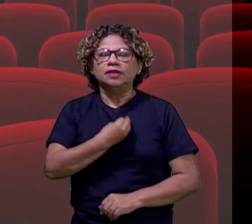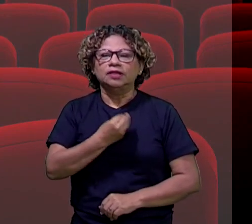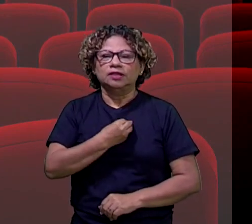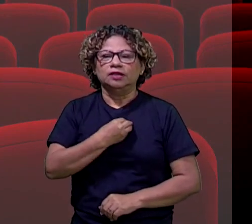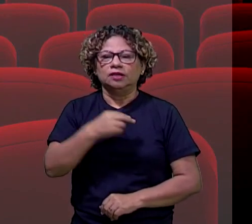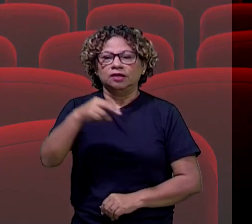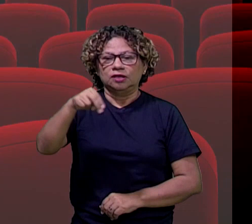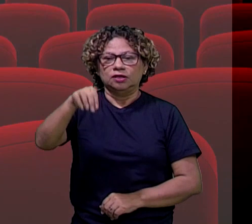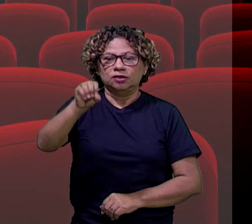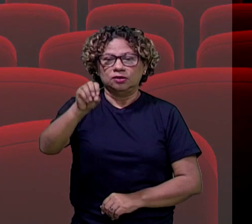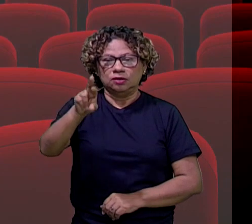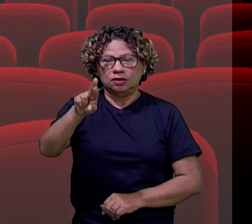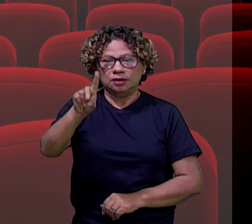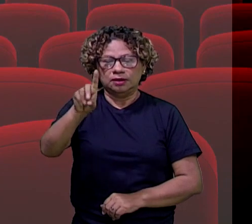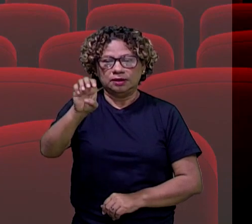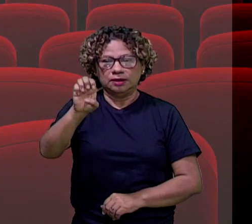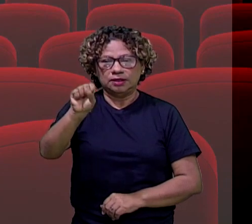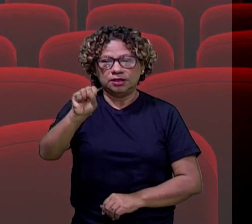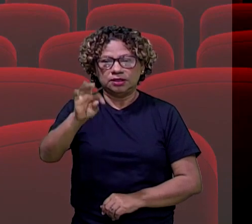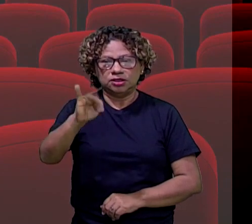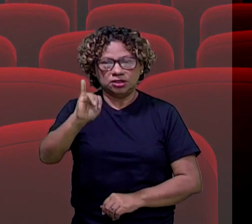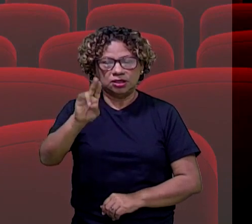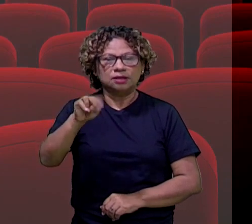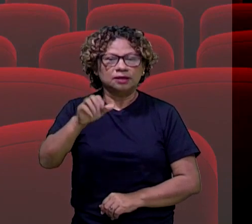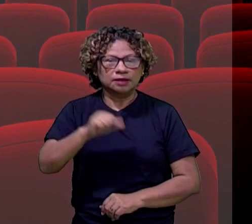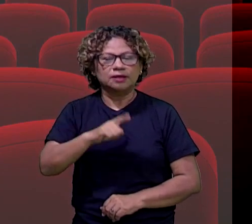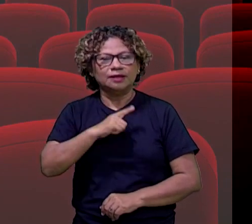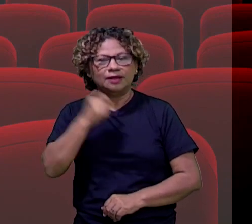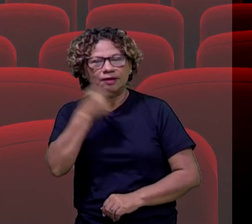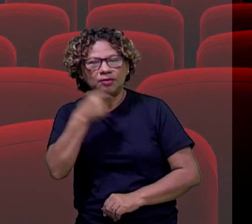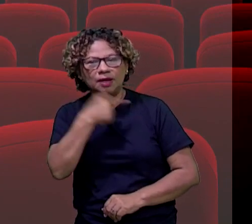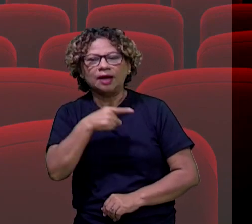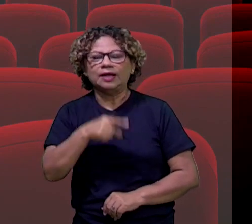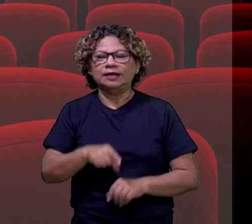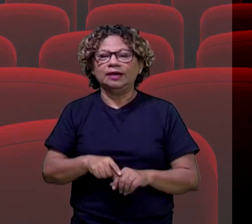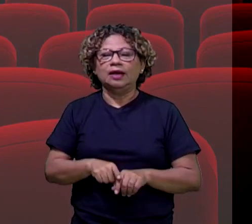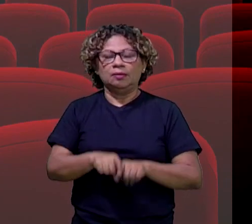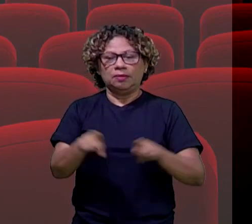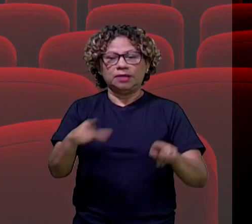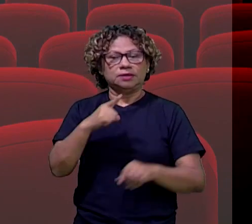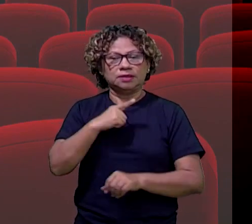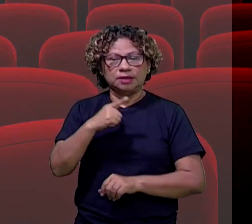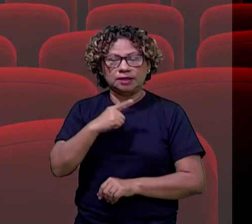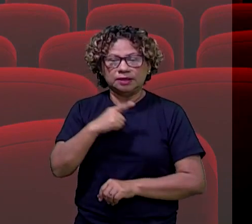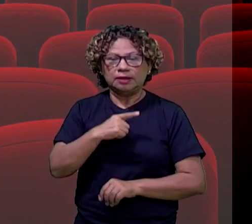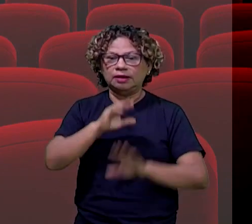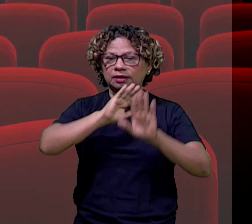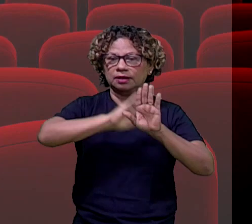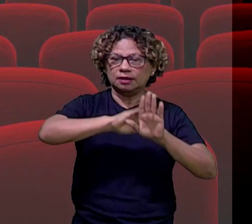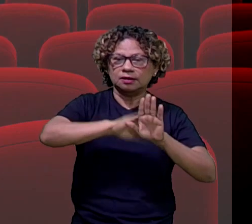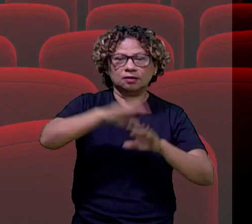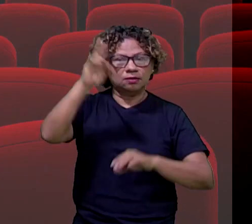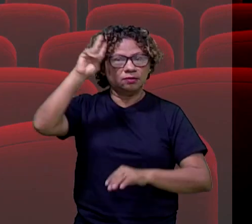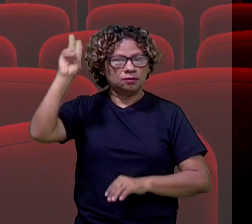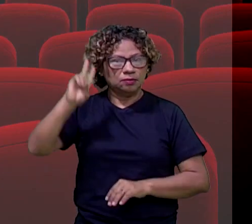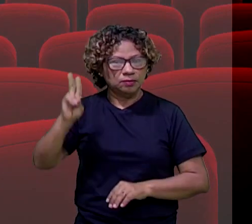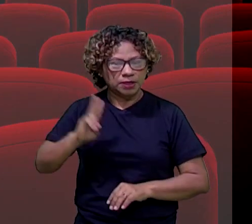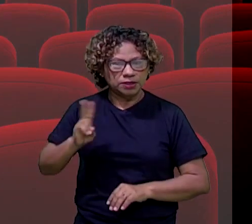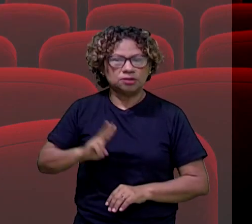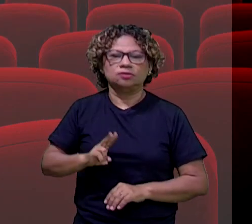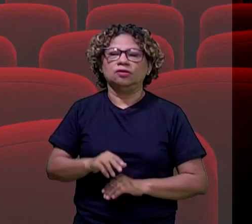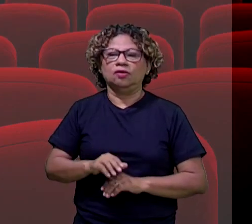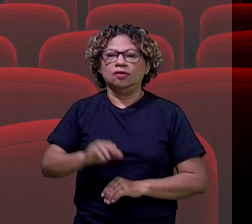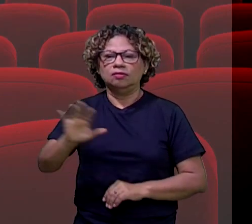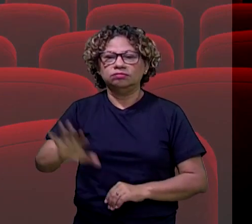engraçada, né? Com uma pegada um pouco cômica, mas que traz ali por trás toda a história, né? Dessa